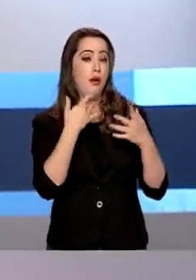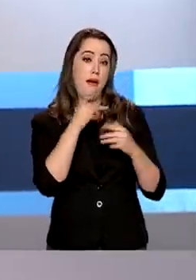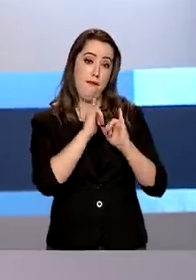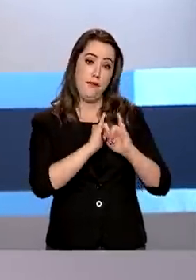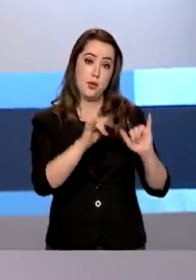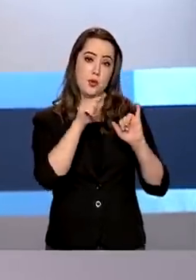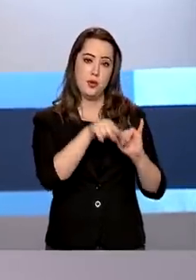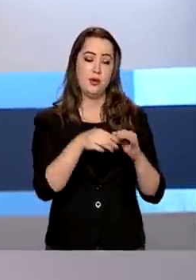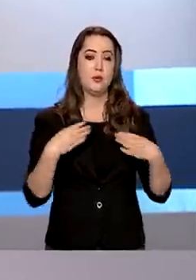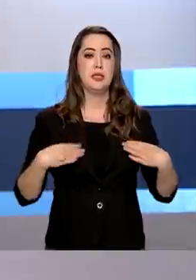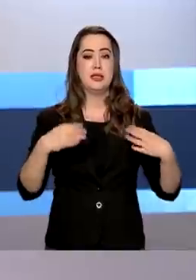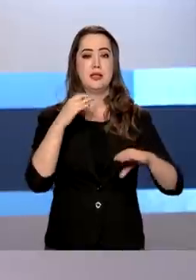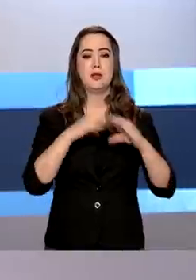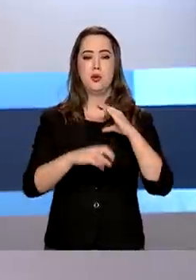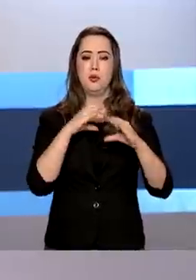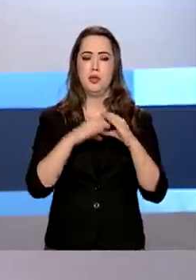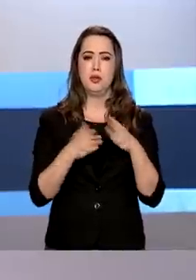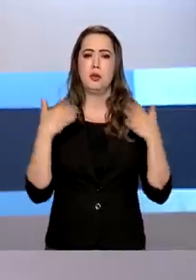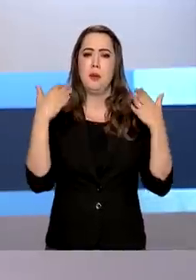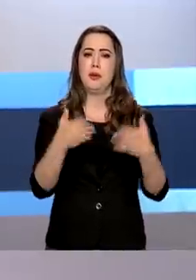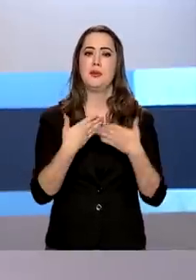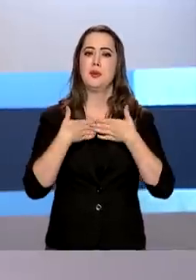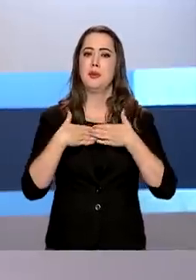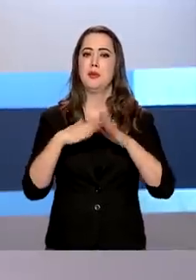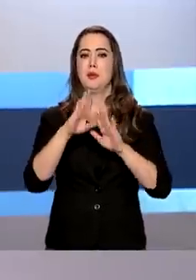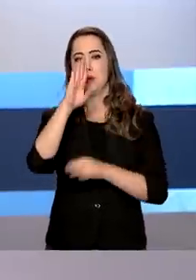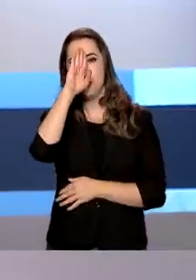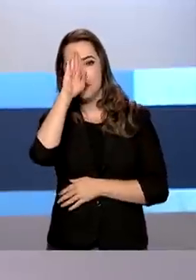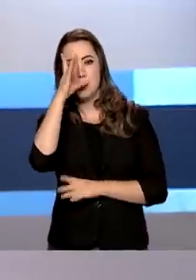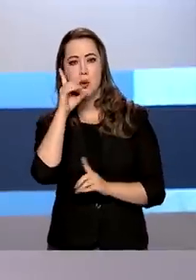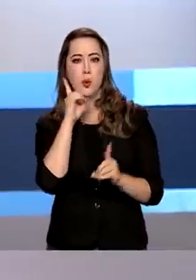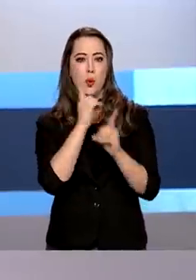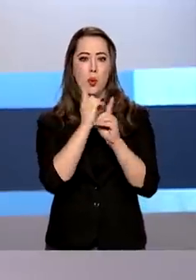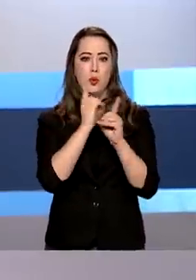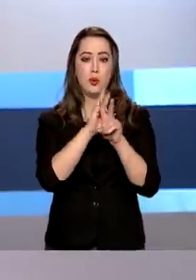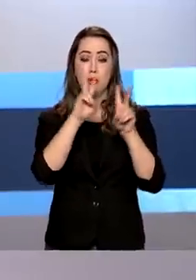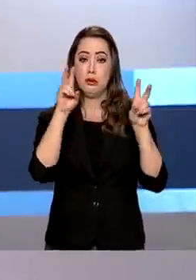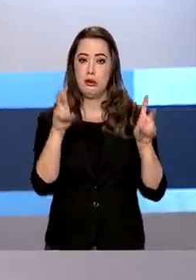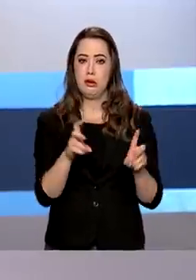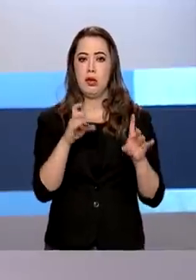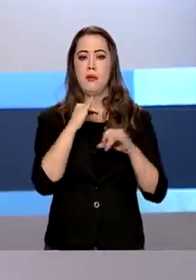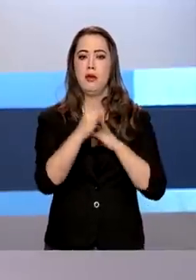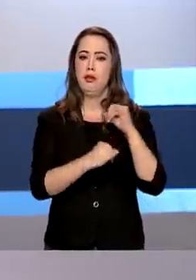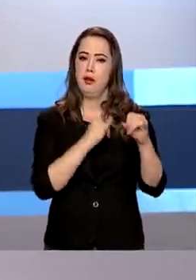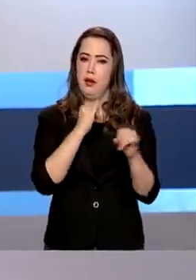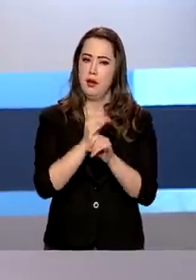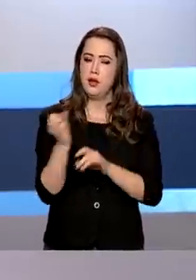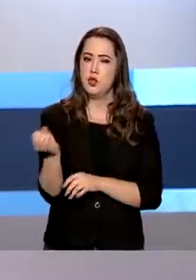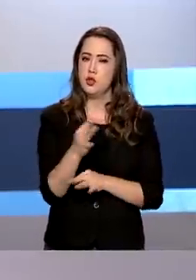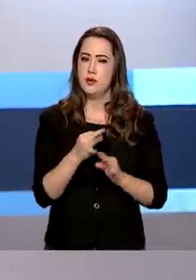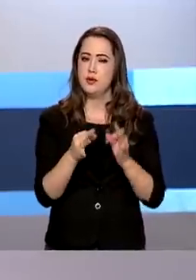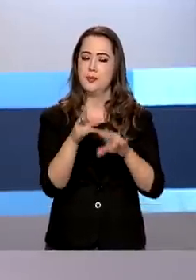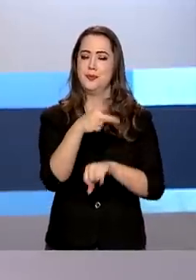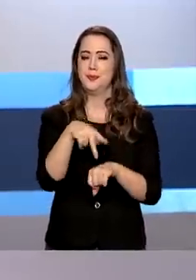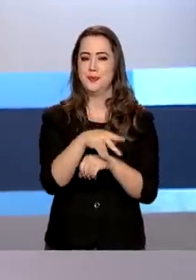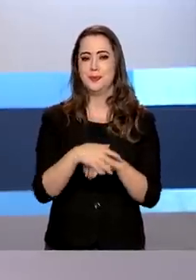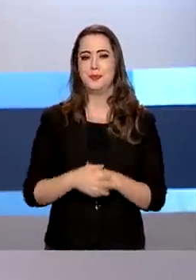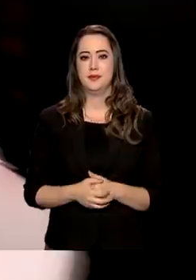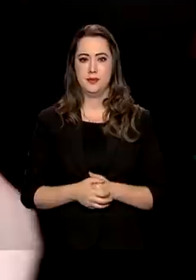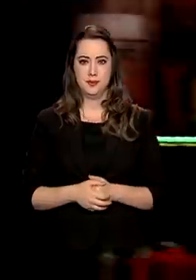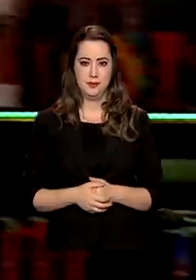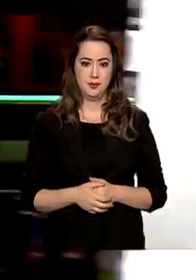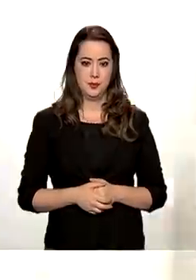do ministro das Comunicações, que participou da abertura do principal encontro sobre conectividade e inovação do país.